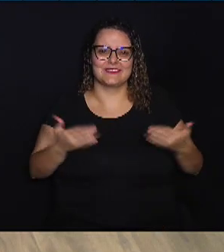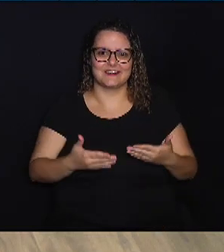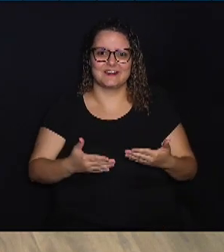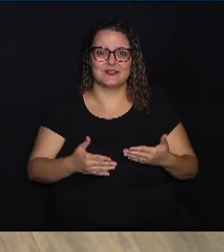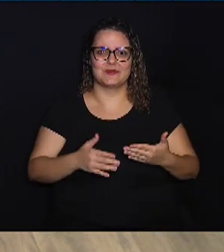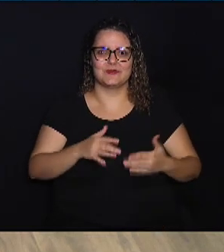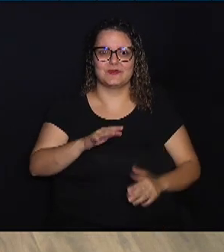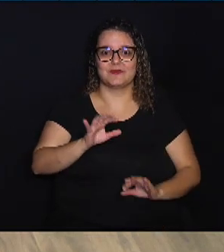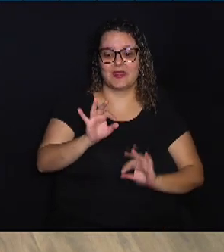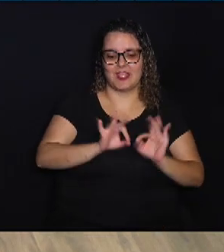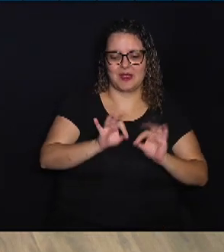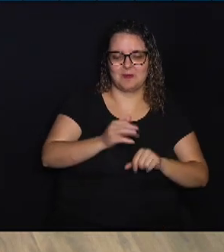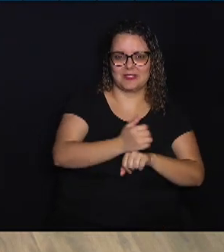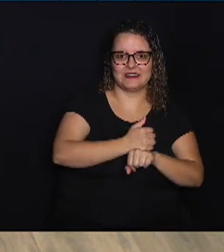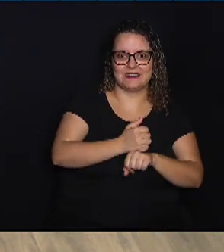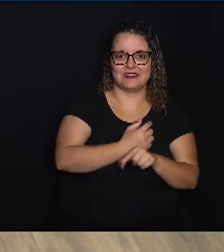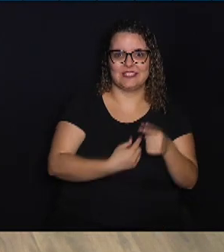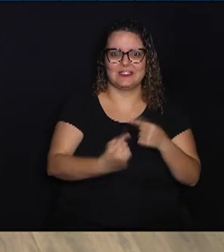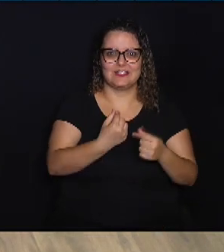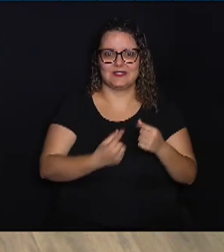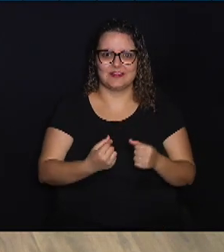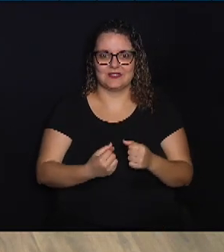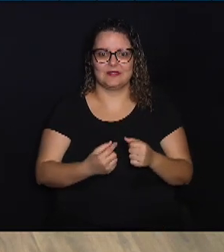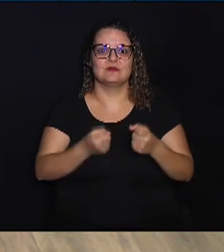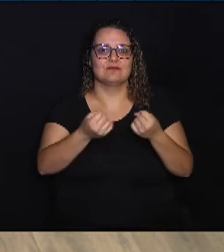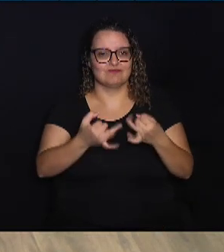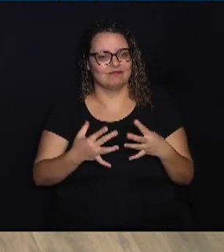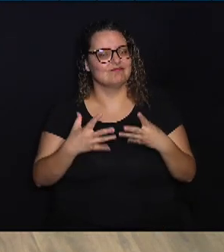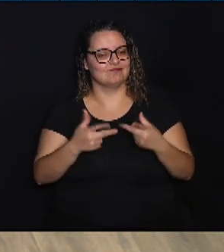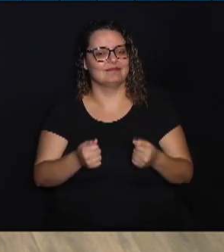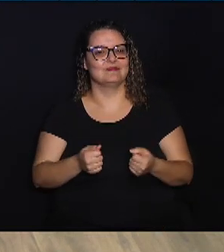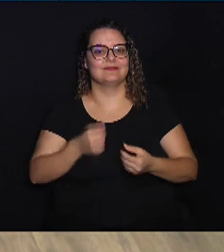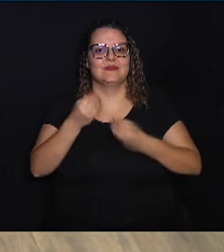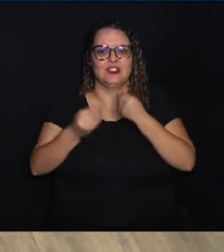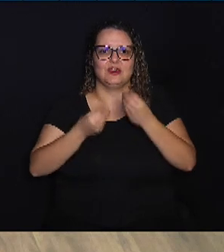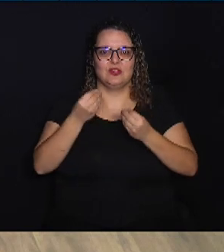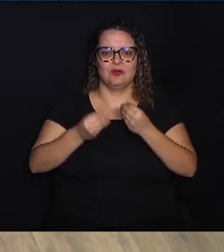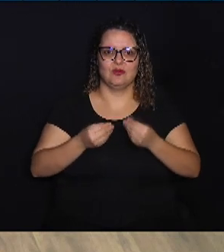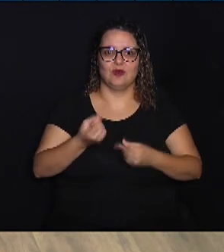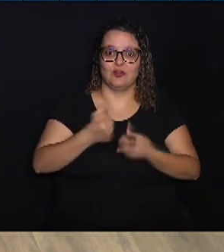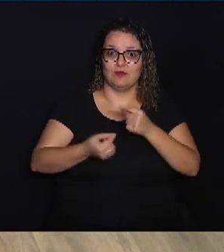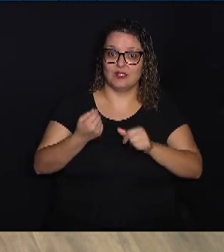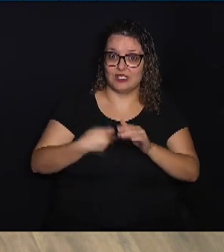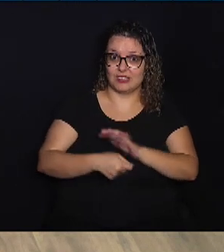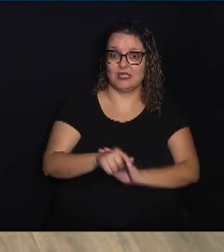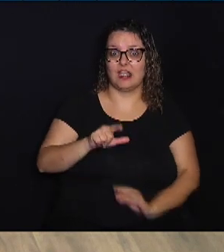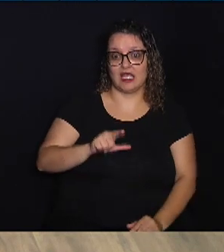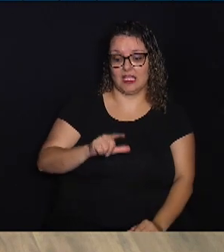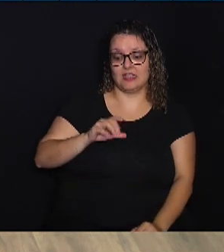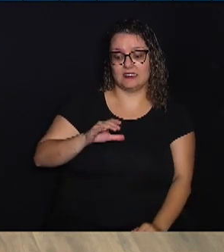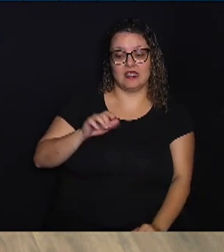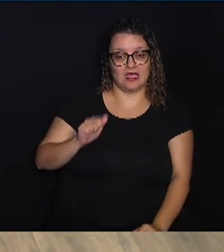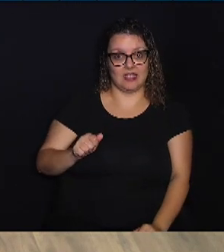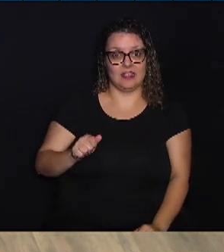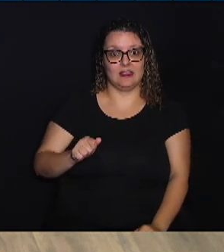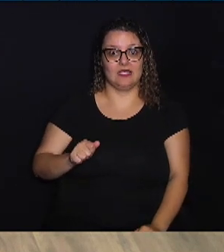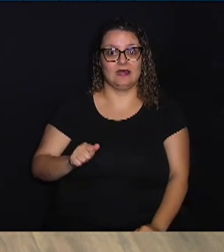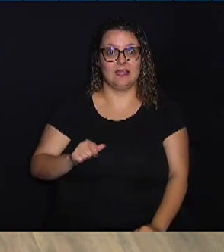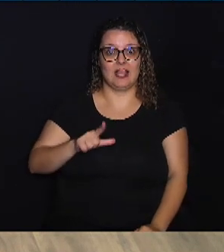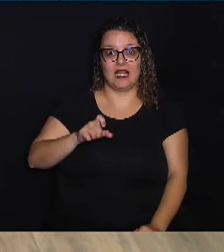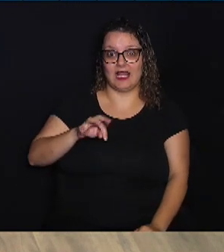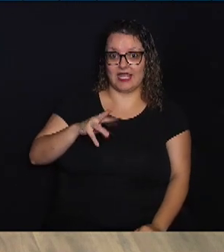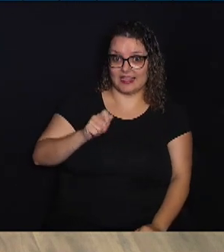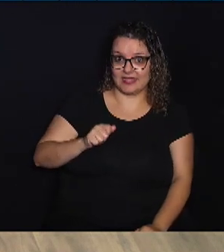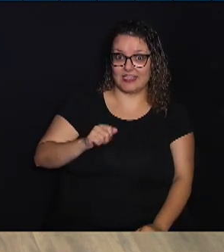planejadora financeira explica tudo sobre como investir em LCA, que é letra de